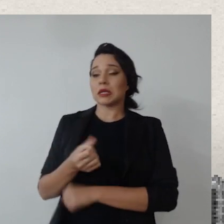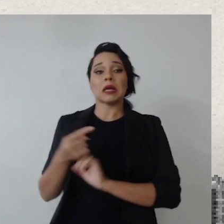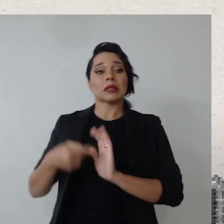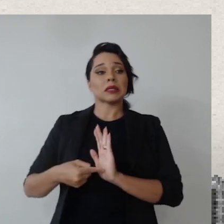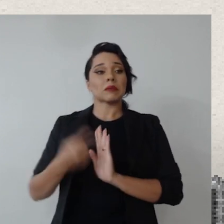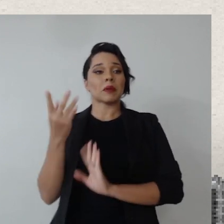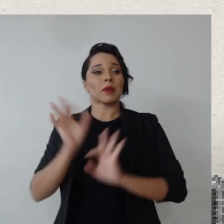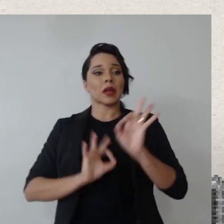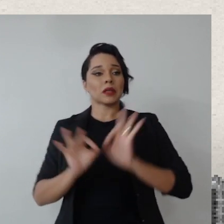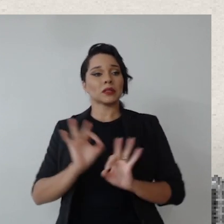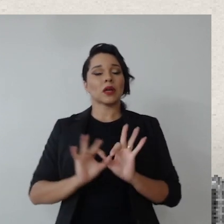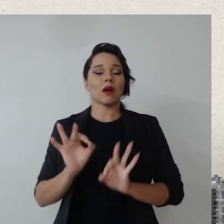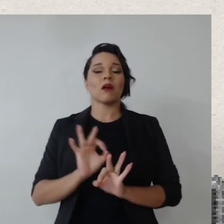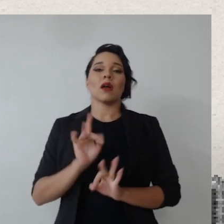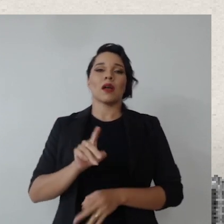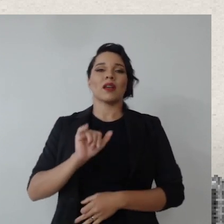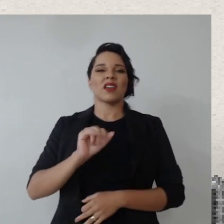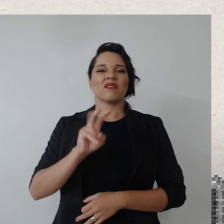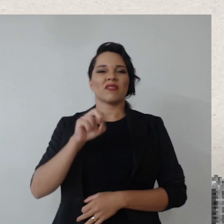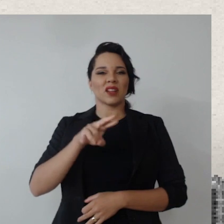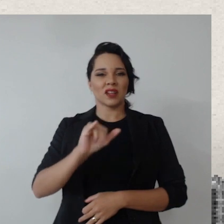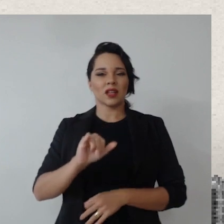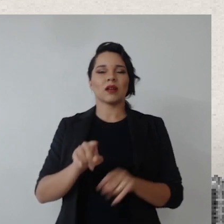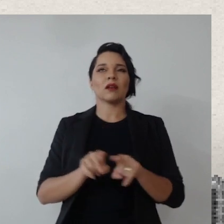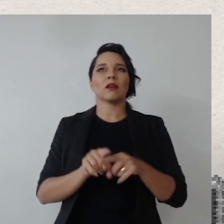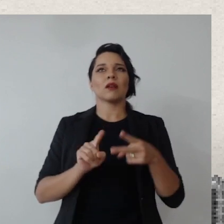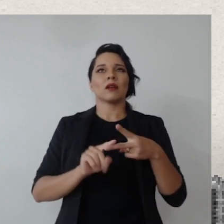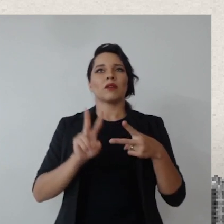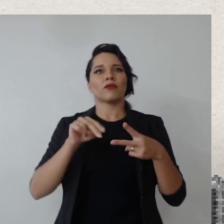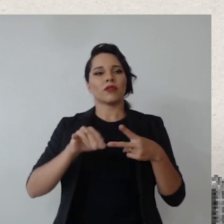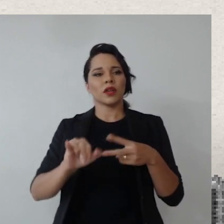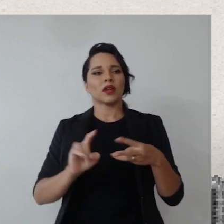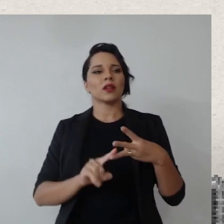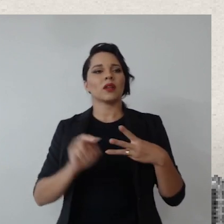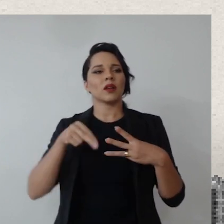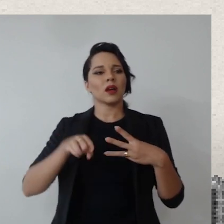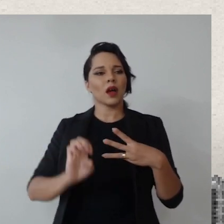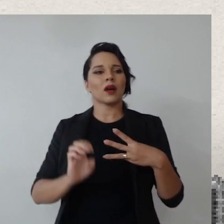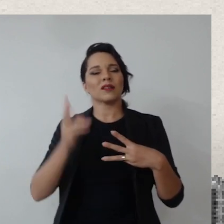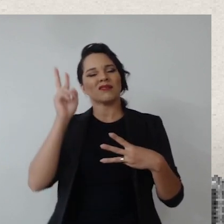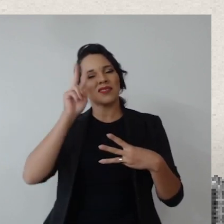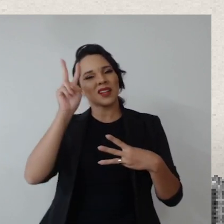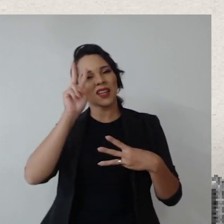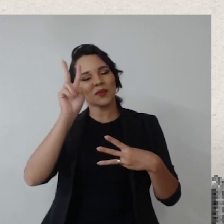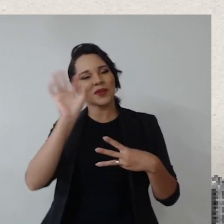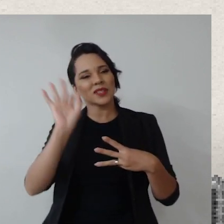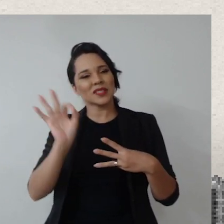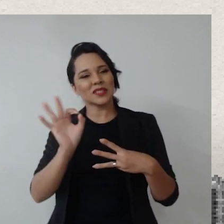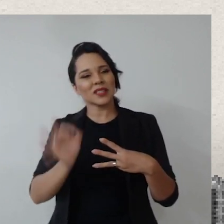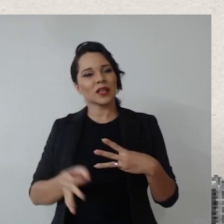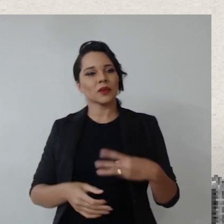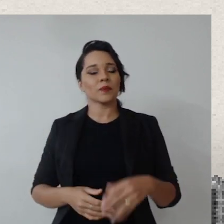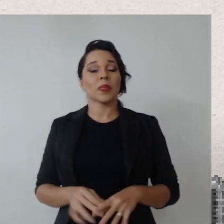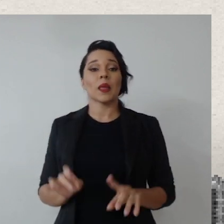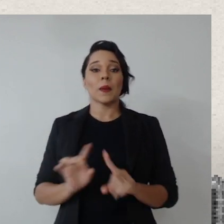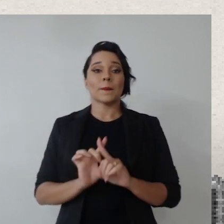desde a primeira construção do PLS, a Ivani também está, acho que a Aline, a doutora Ana, eu não me lembro aqui de cabeça,